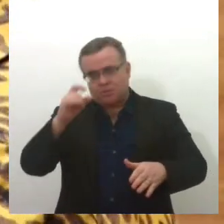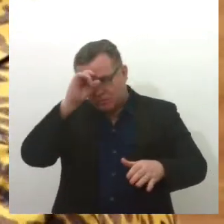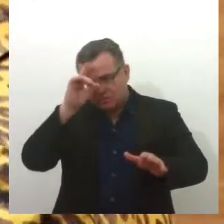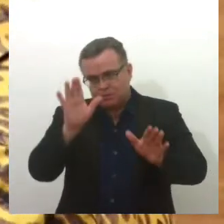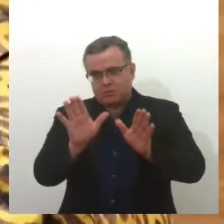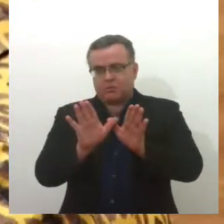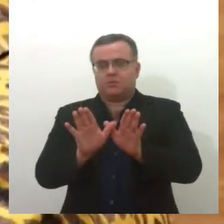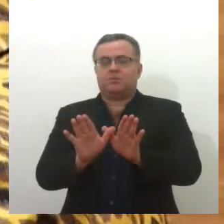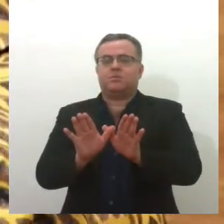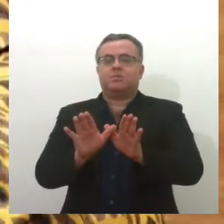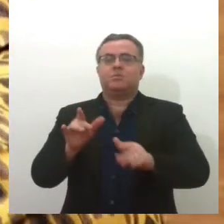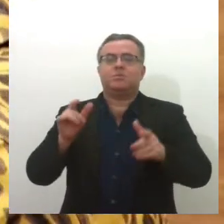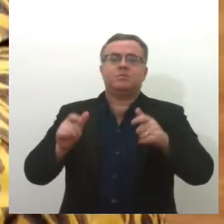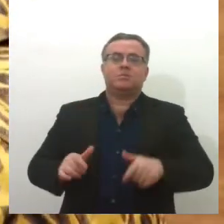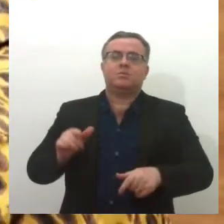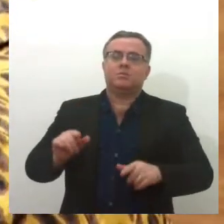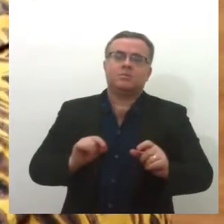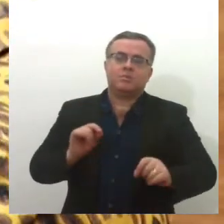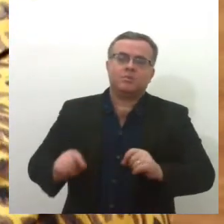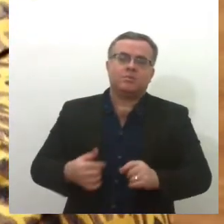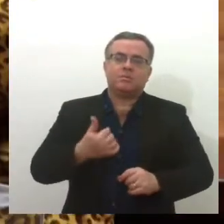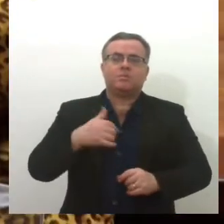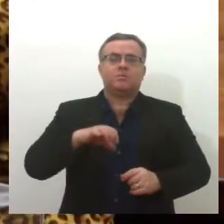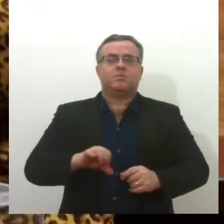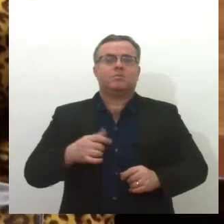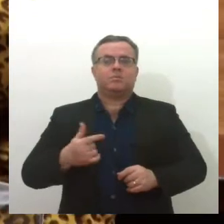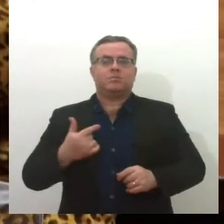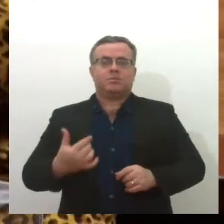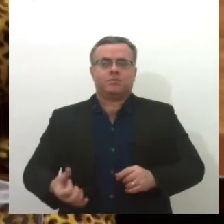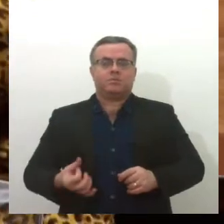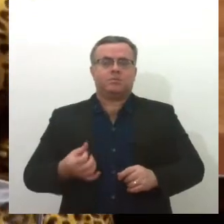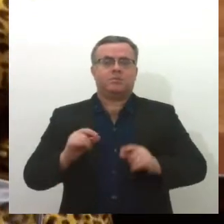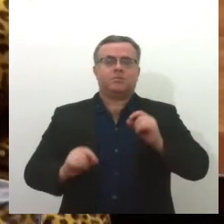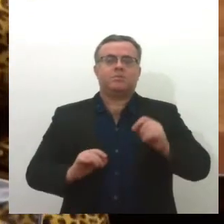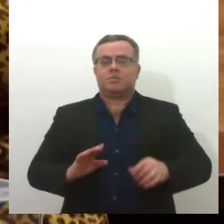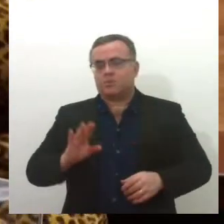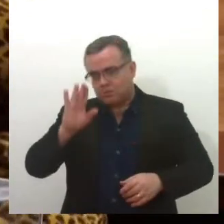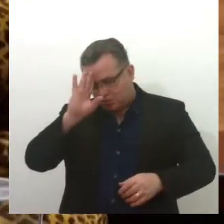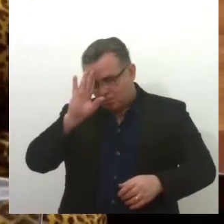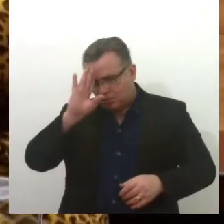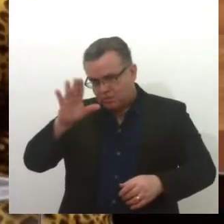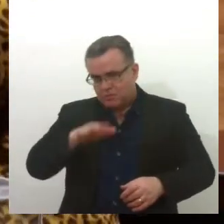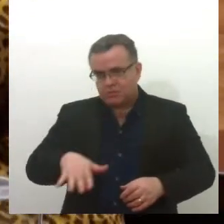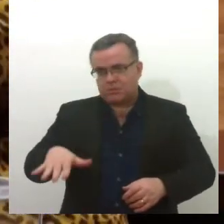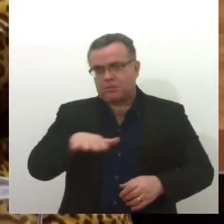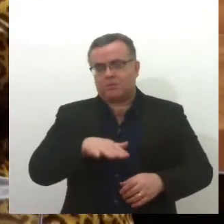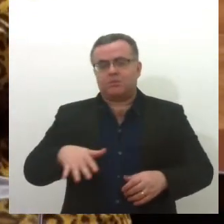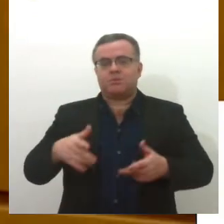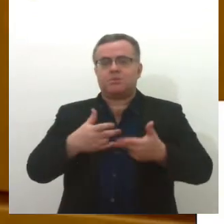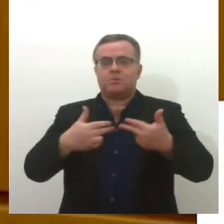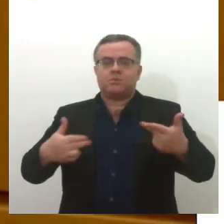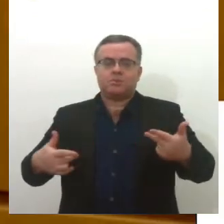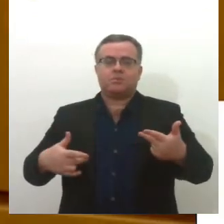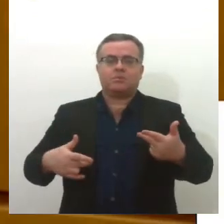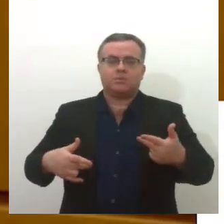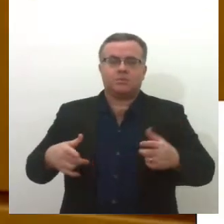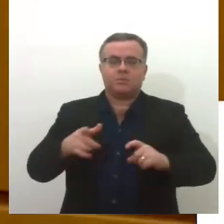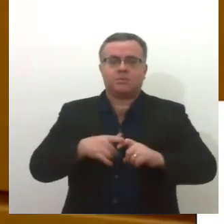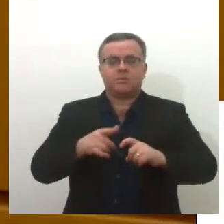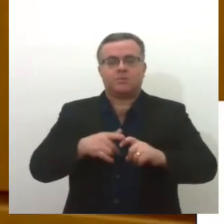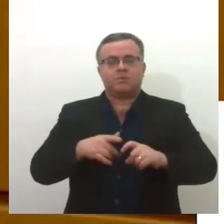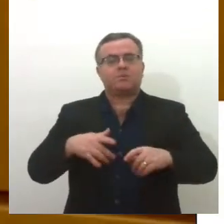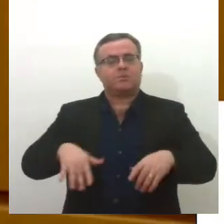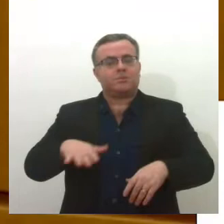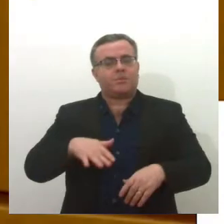marca do hospital fundado em 1926 é o pioneirismo em várias áreas da medicina. O hospital de